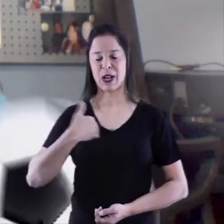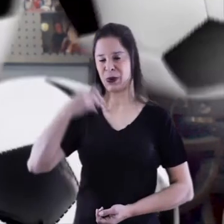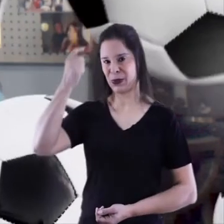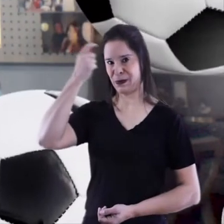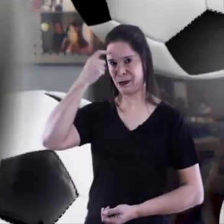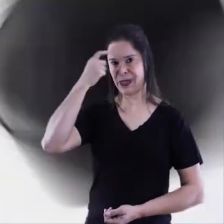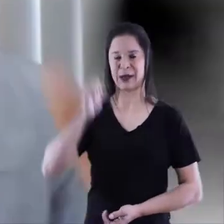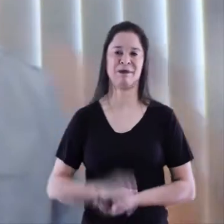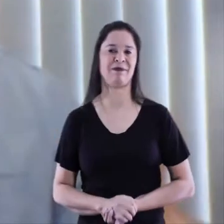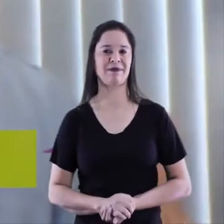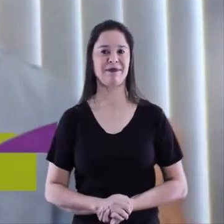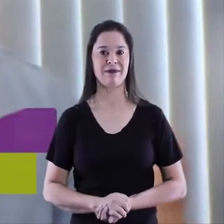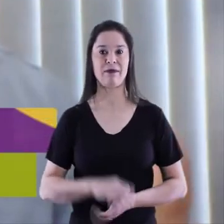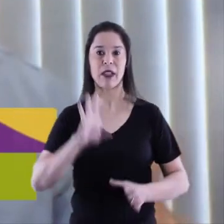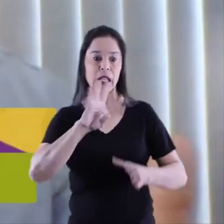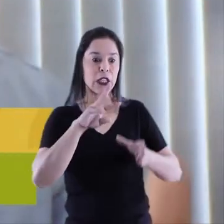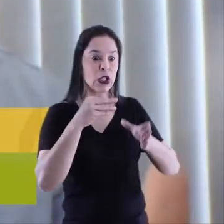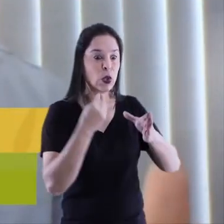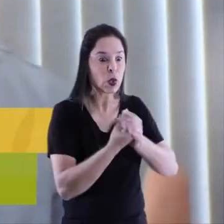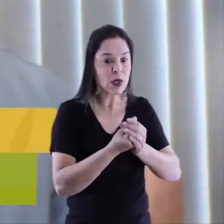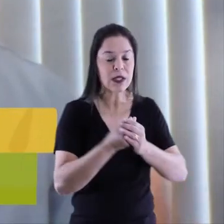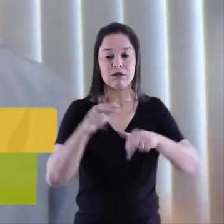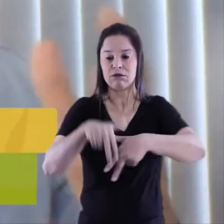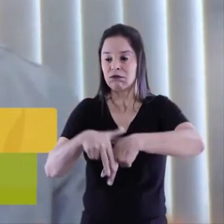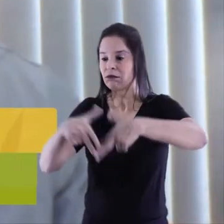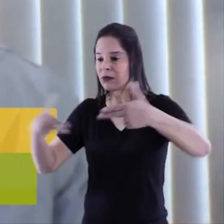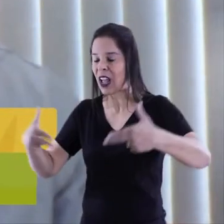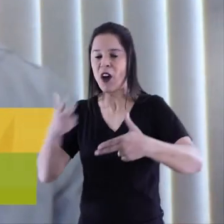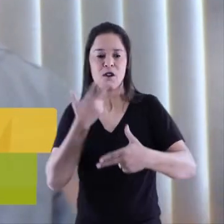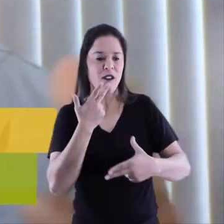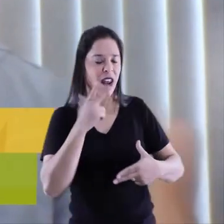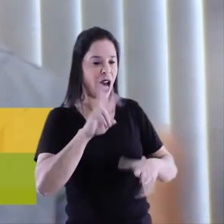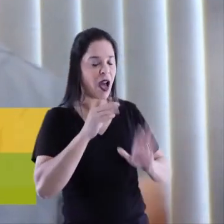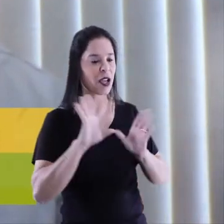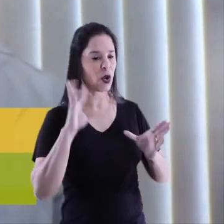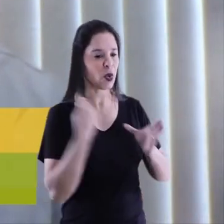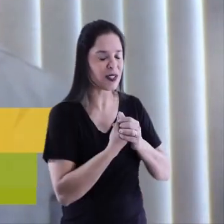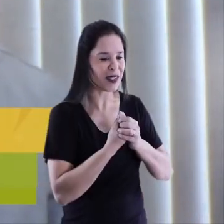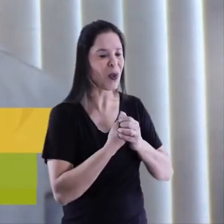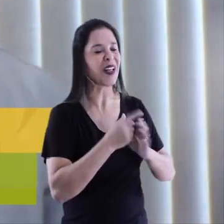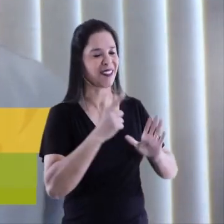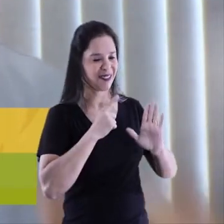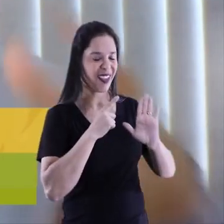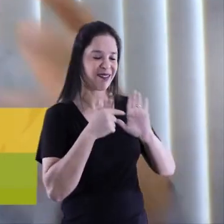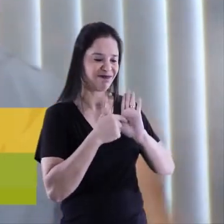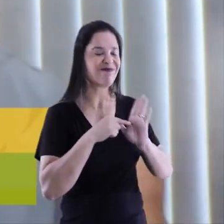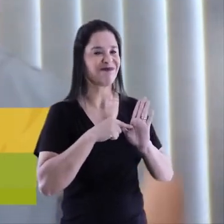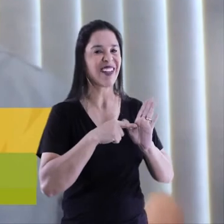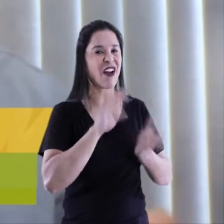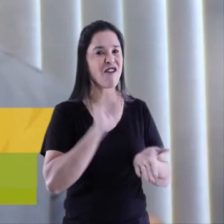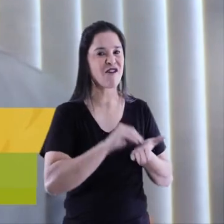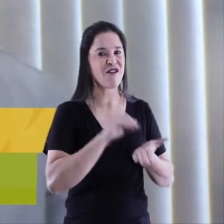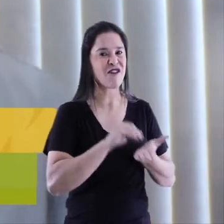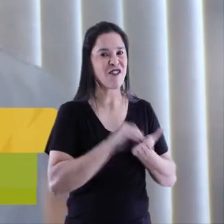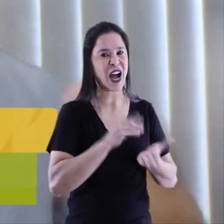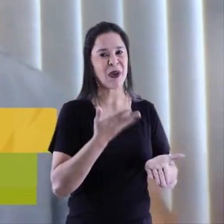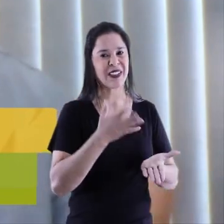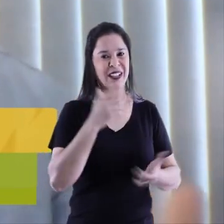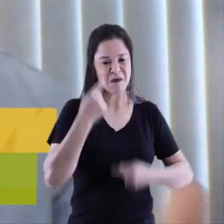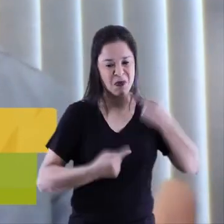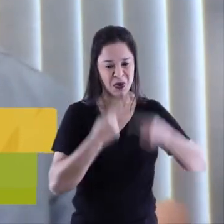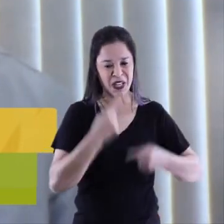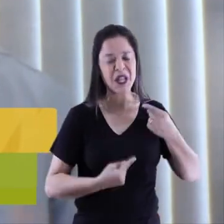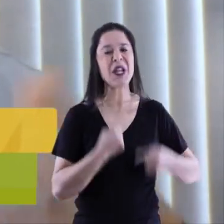mental. Inclusão e etnia. Falar da inclusão é destacar o processo de exclusão, ausência de políticas públicas,